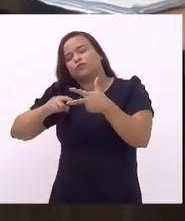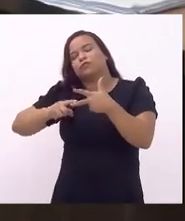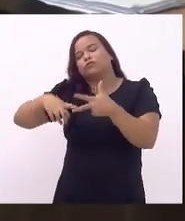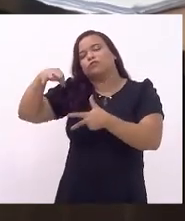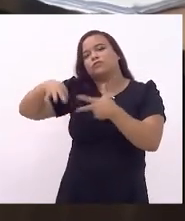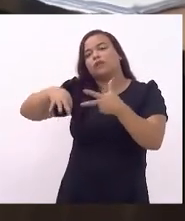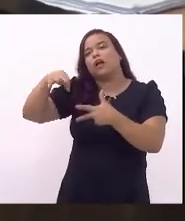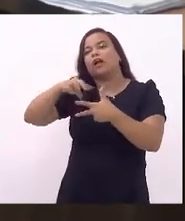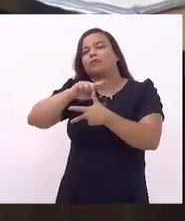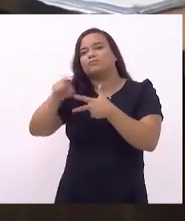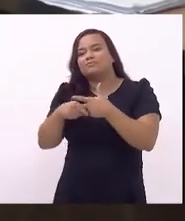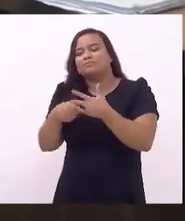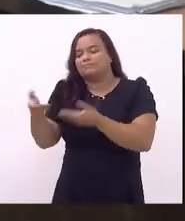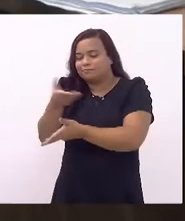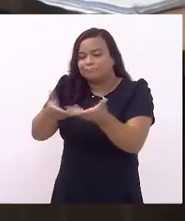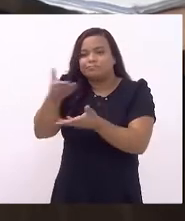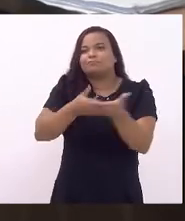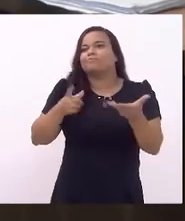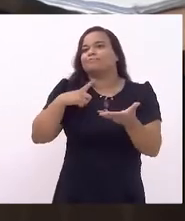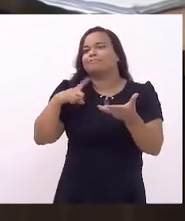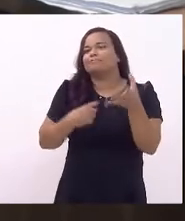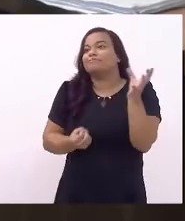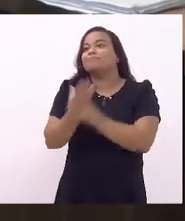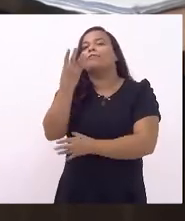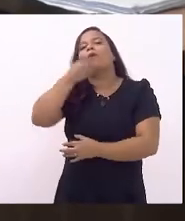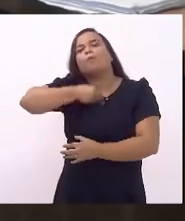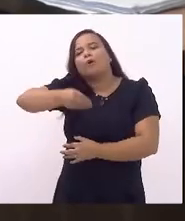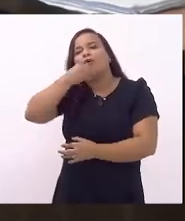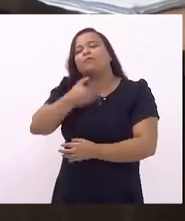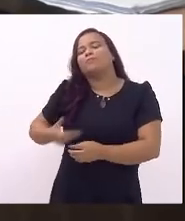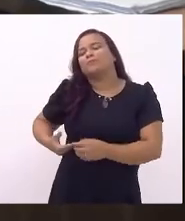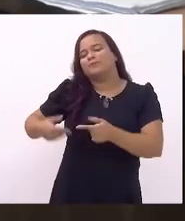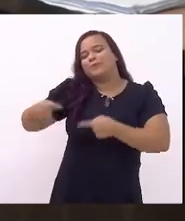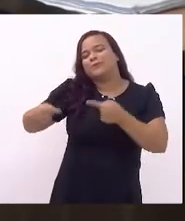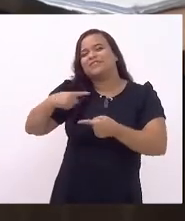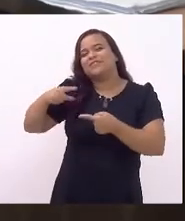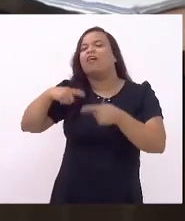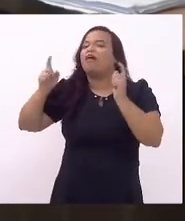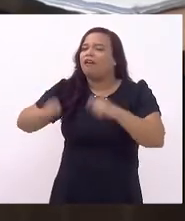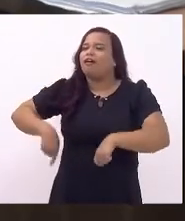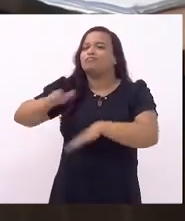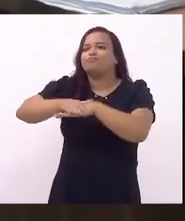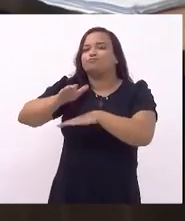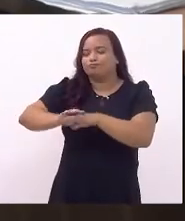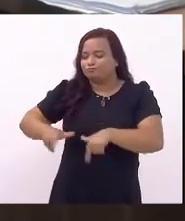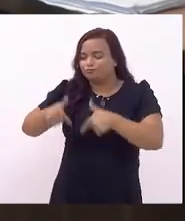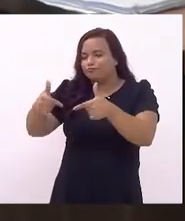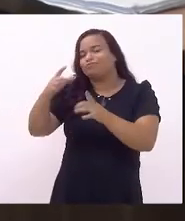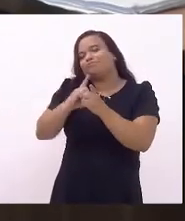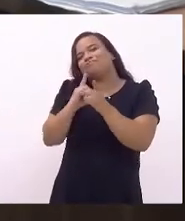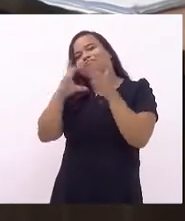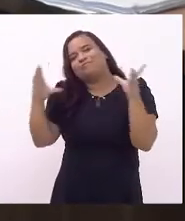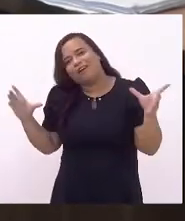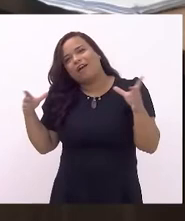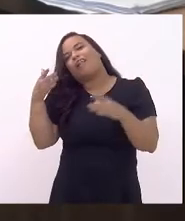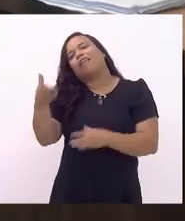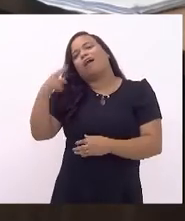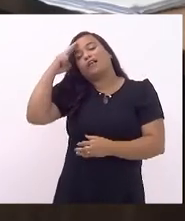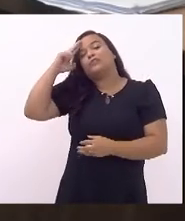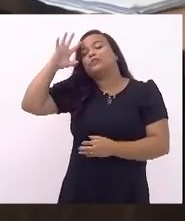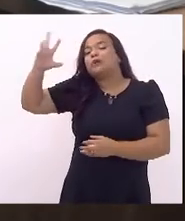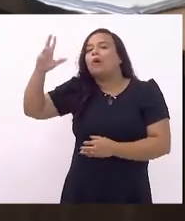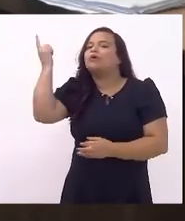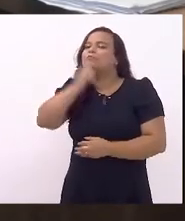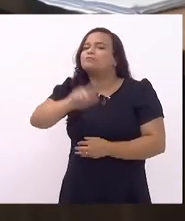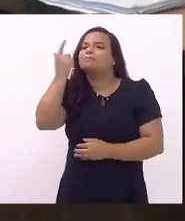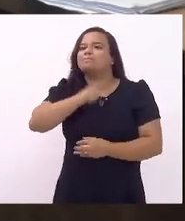públicas que pode surgir desses entrelaços, foi o próprio exercício da democracia, ali onde os sonhos se formam e